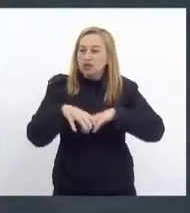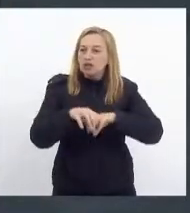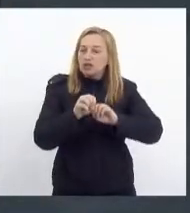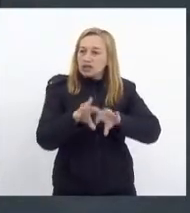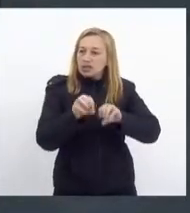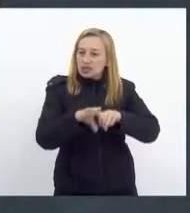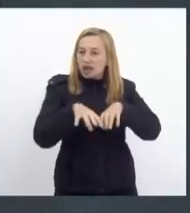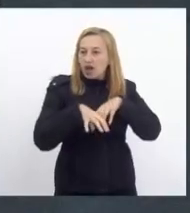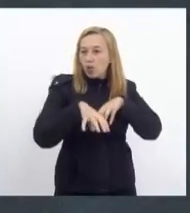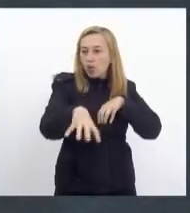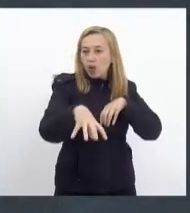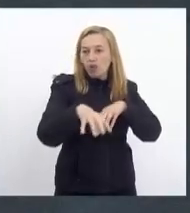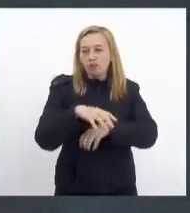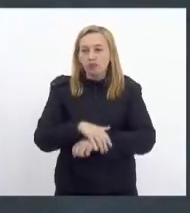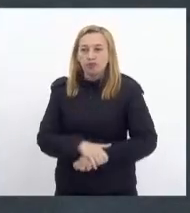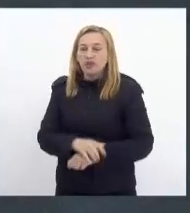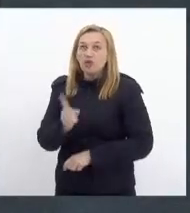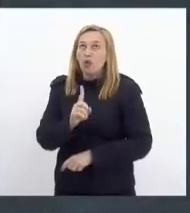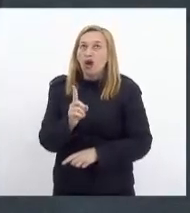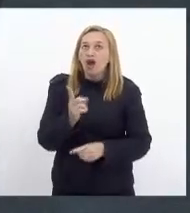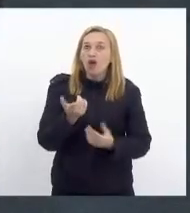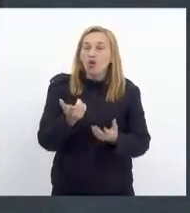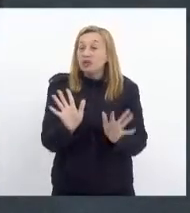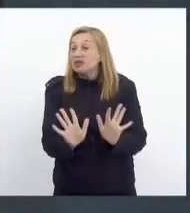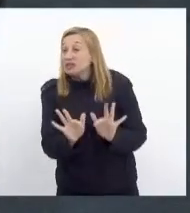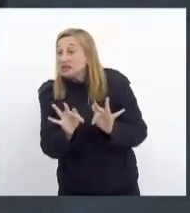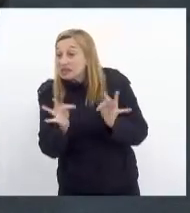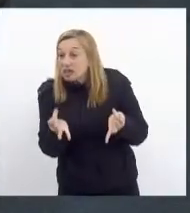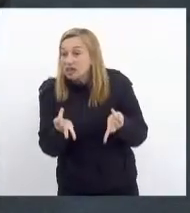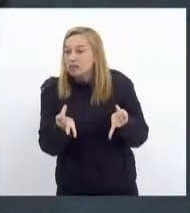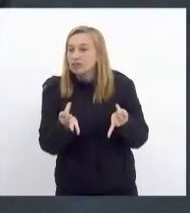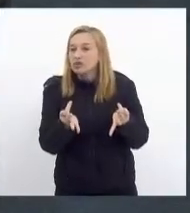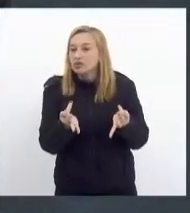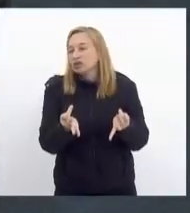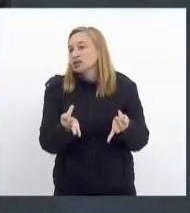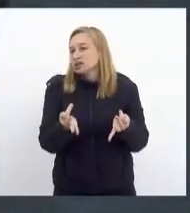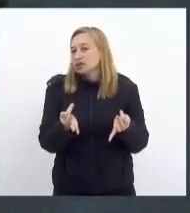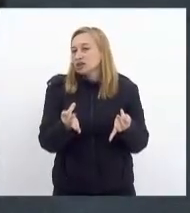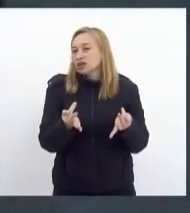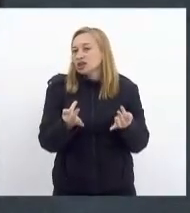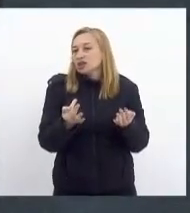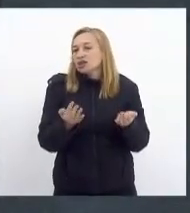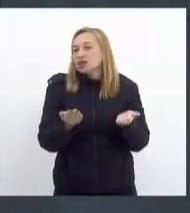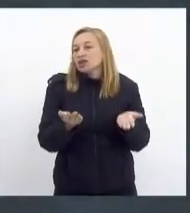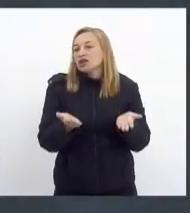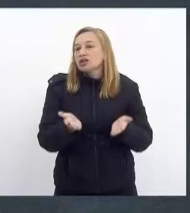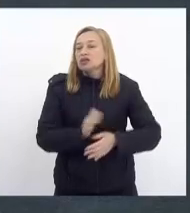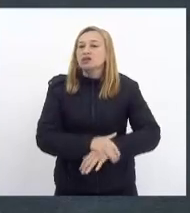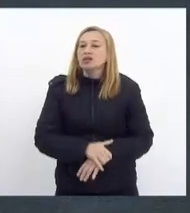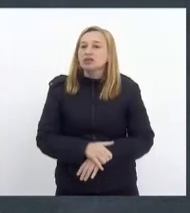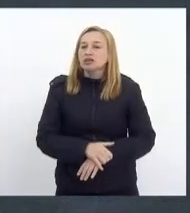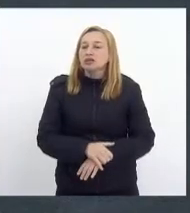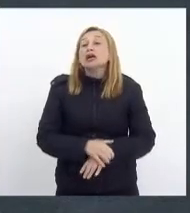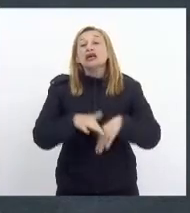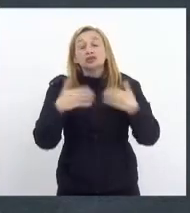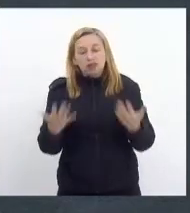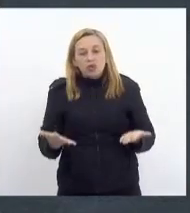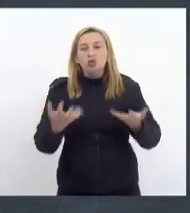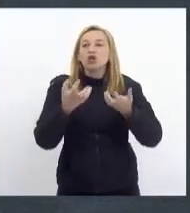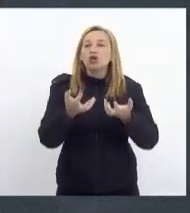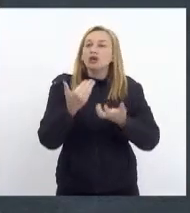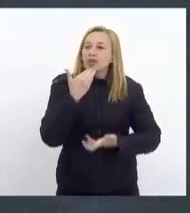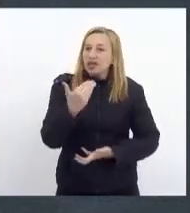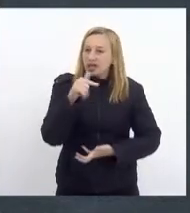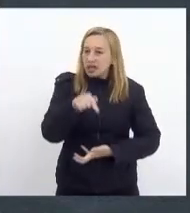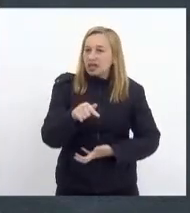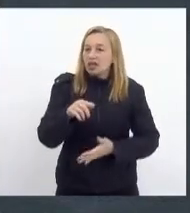Não é um equipamento qualquer, não é um equipamento corriqueiro que necessariamente os profissionais já teriam nas suas casas. Então, eu queria